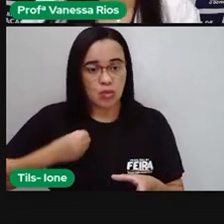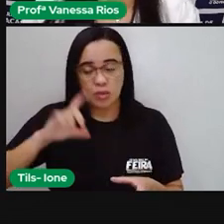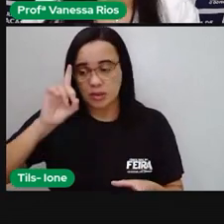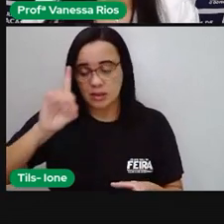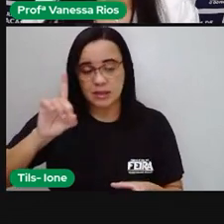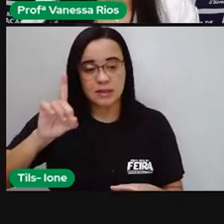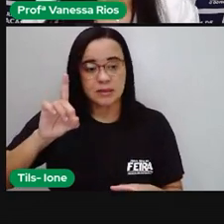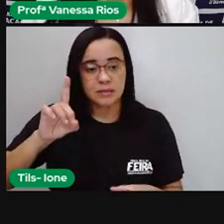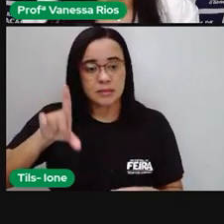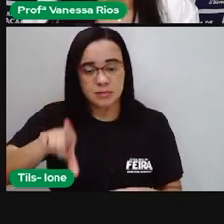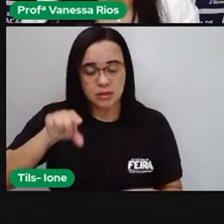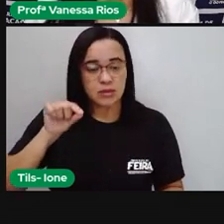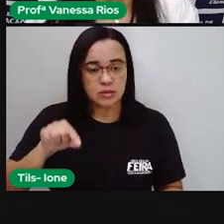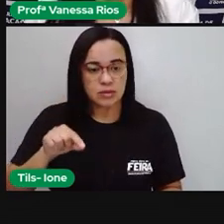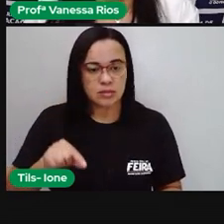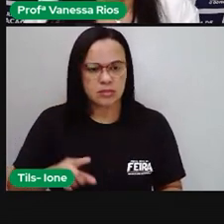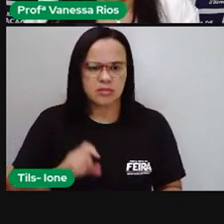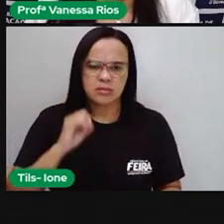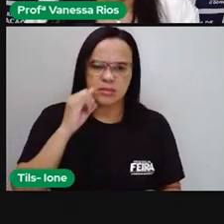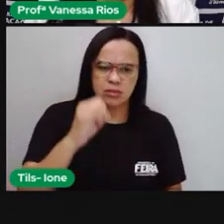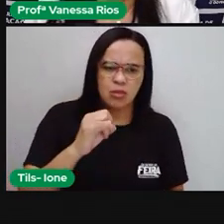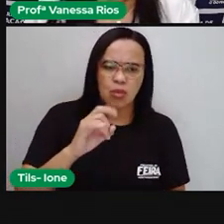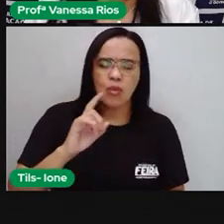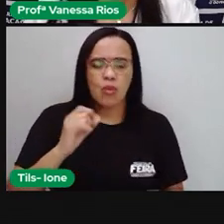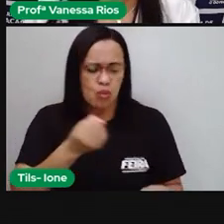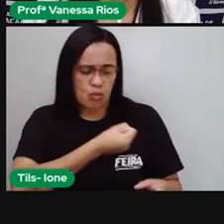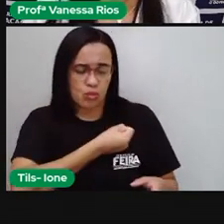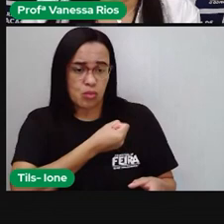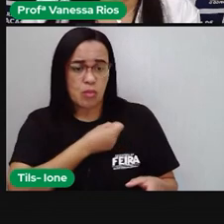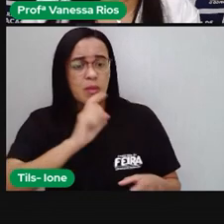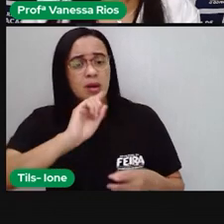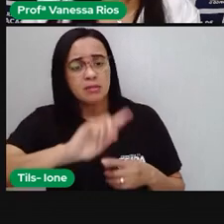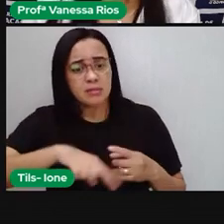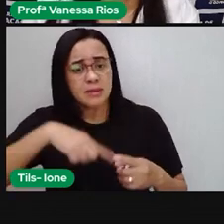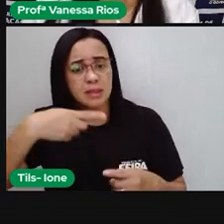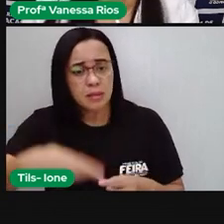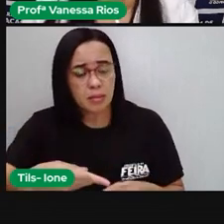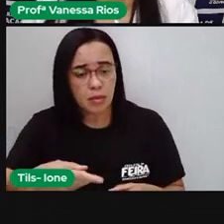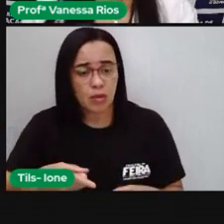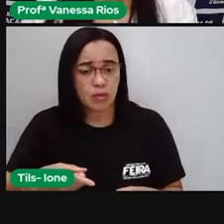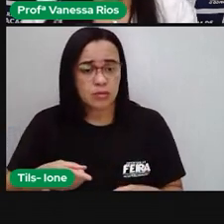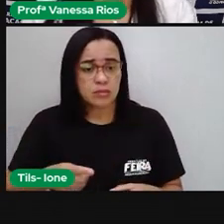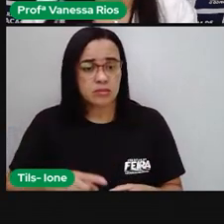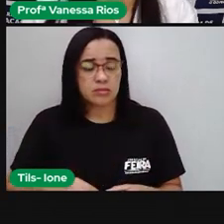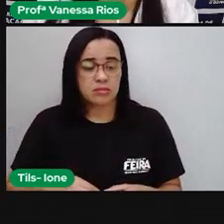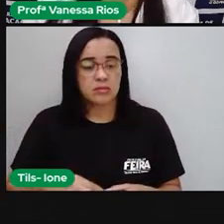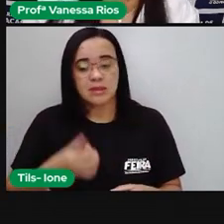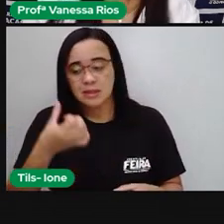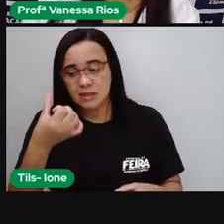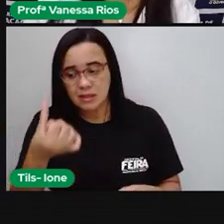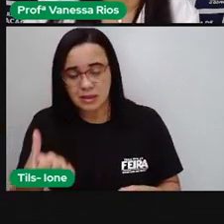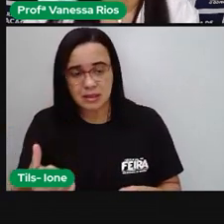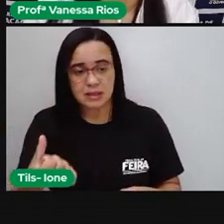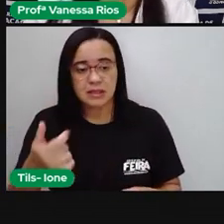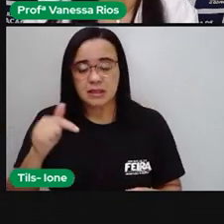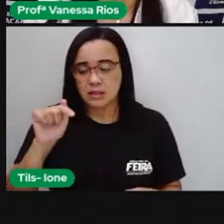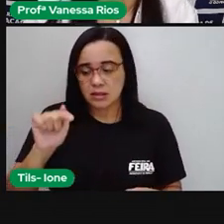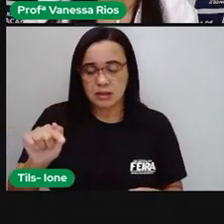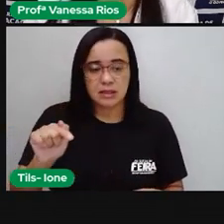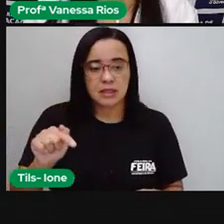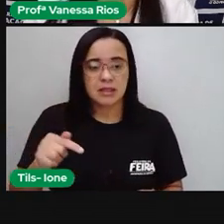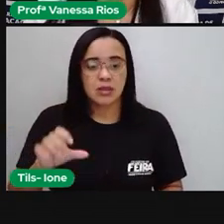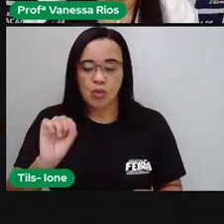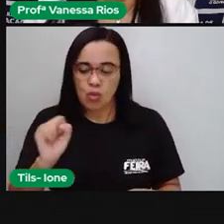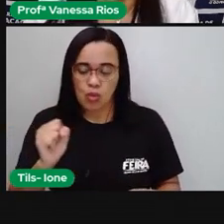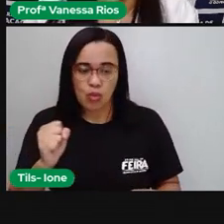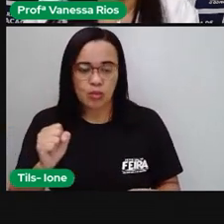que vier depois aí, ó, do número que eu quero arredondar, ou 5, ou 6, ou 7, ou 8,